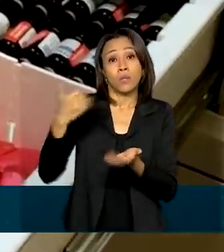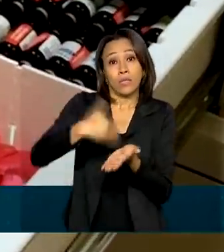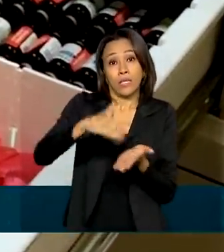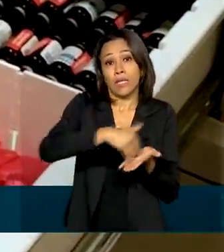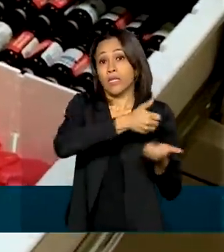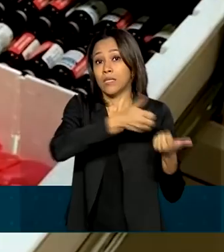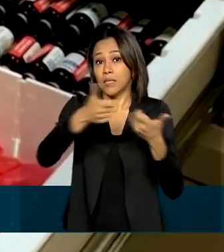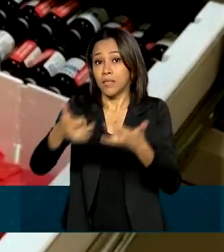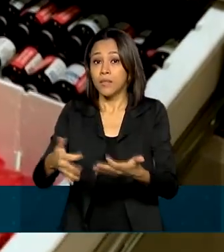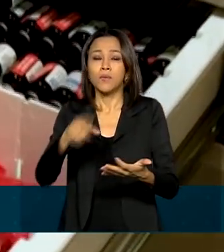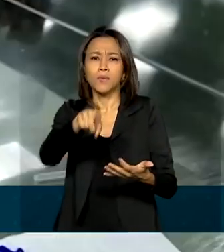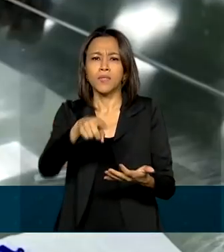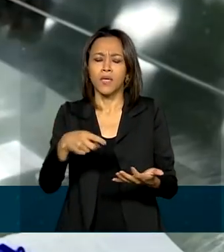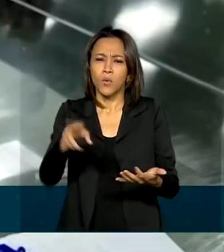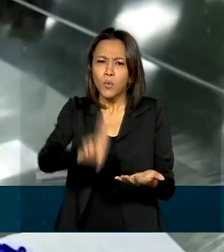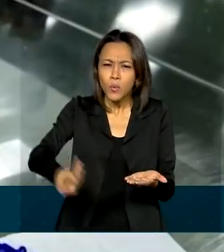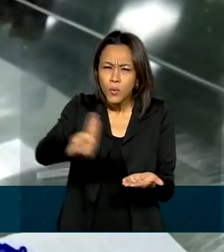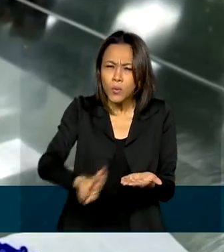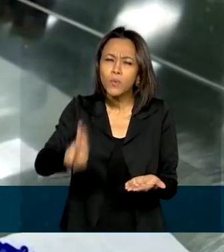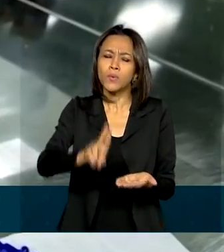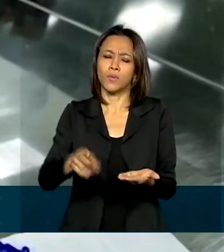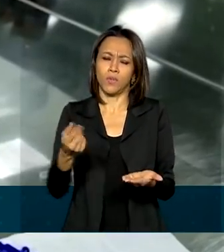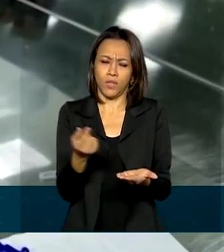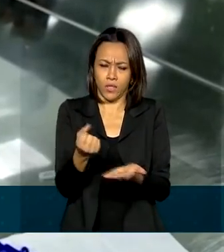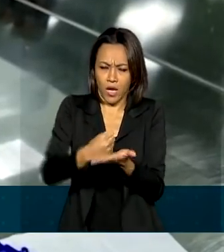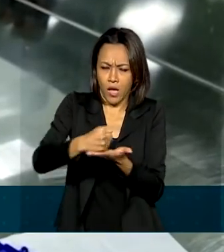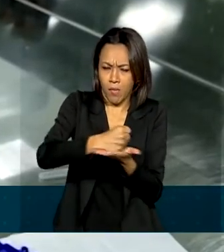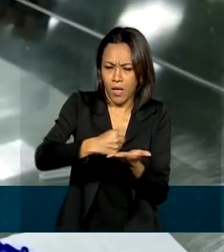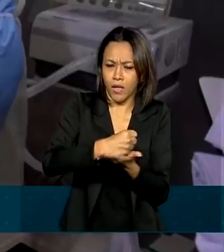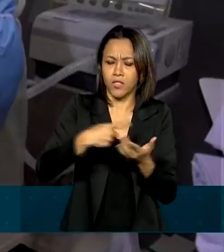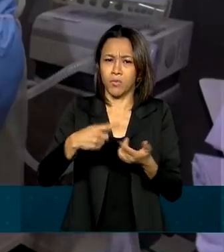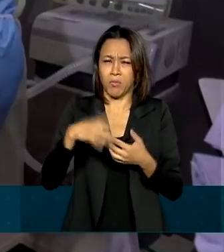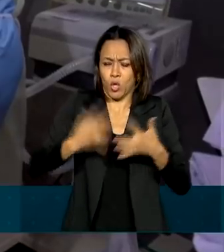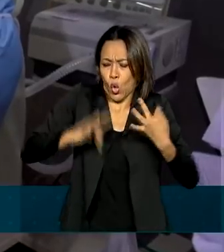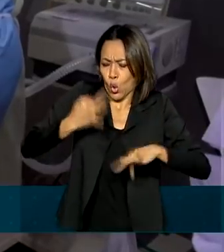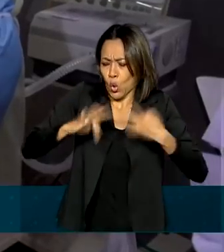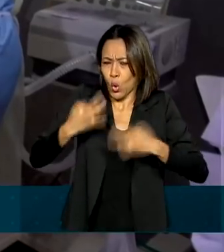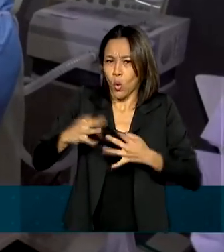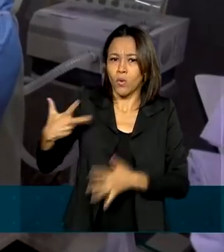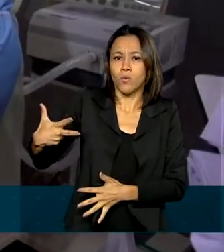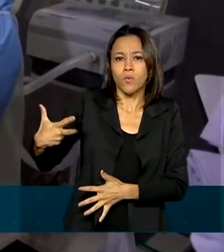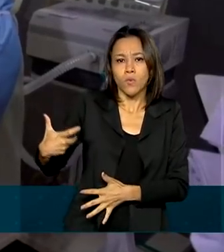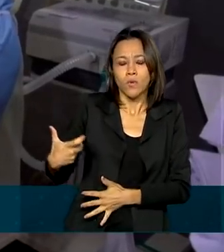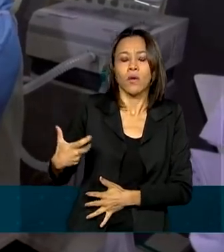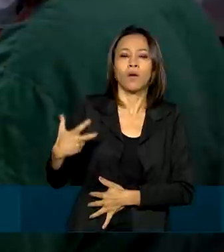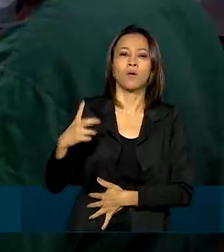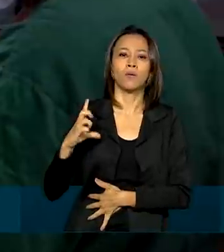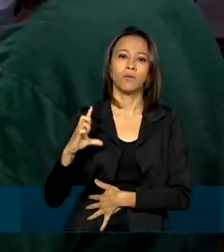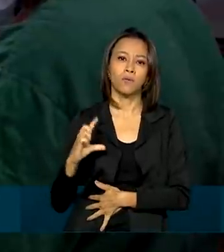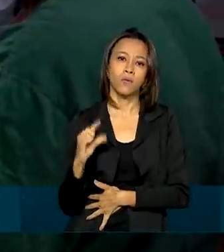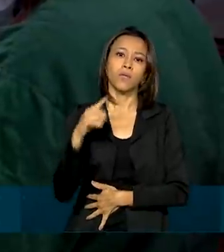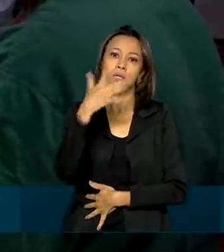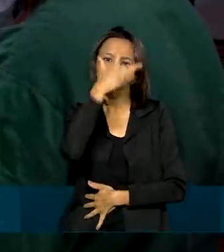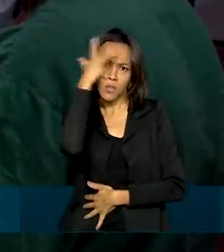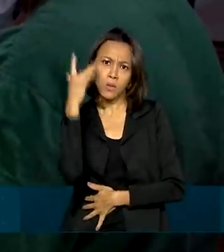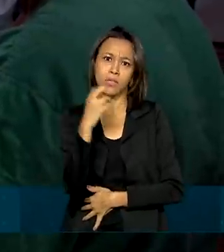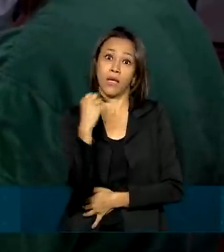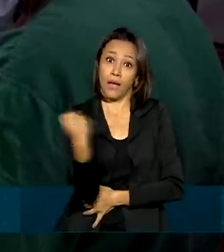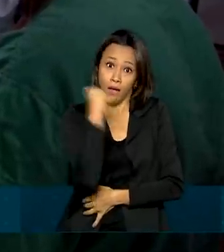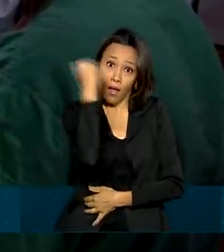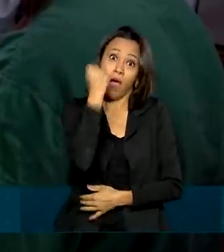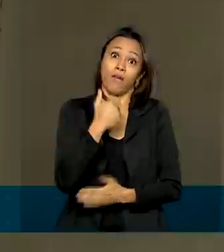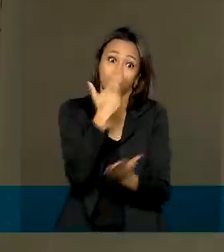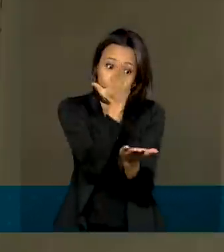remédios usados nas UTIs como sedativos e analgésicos para pacientes graves de Covid vem diminuindo